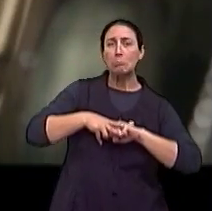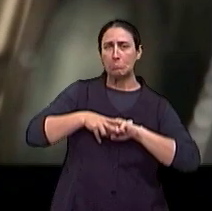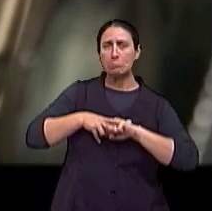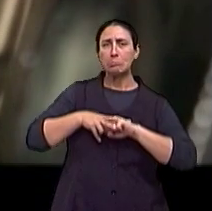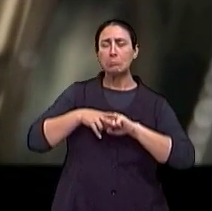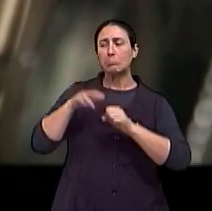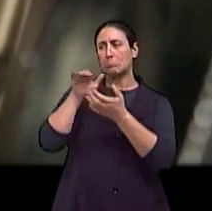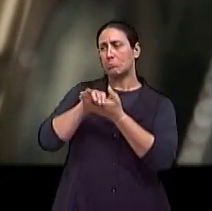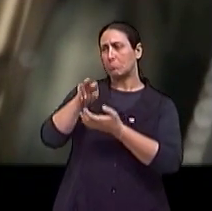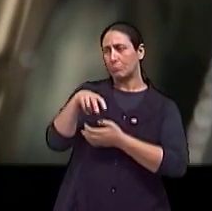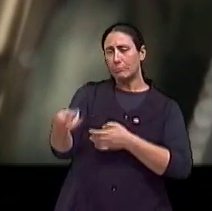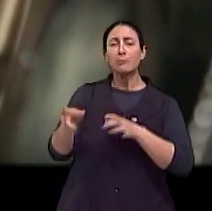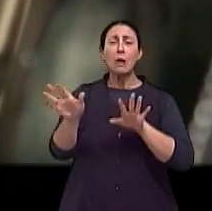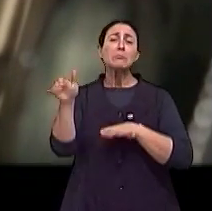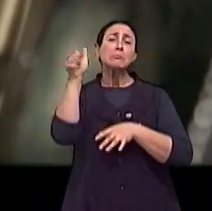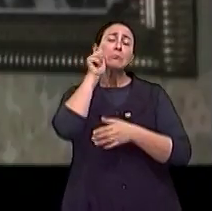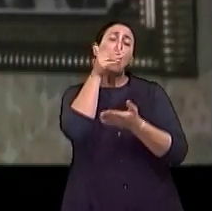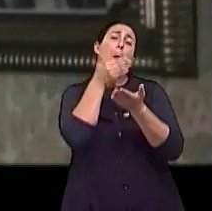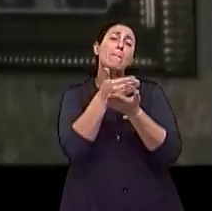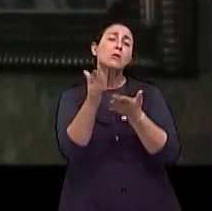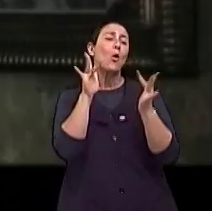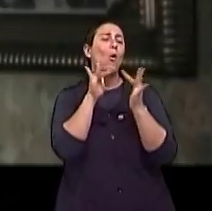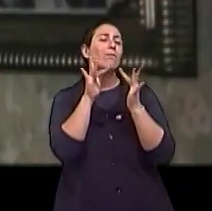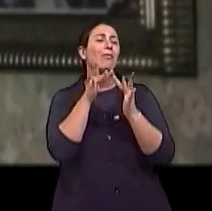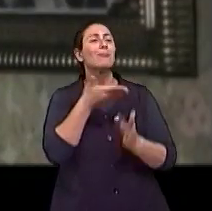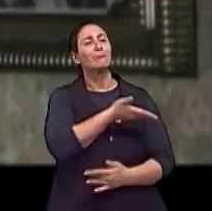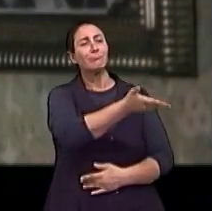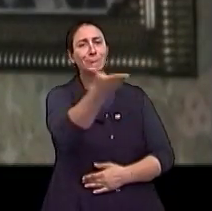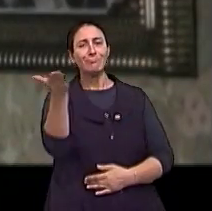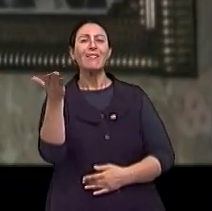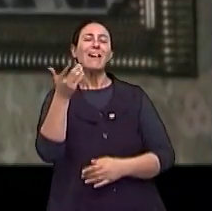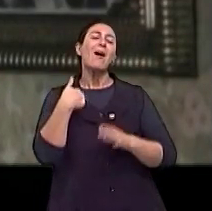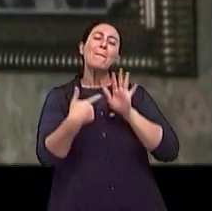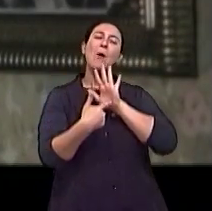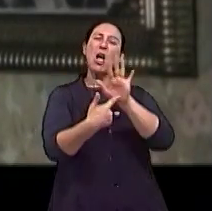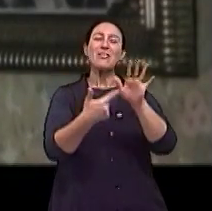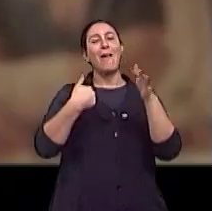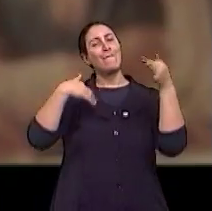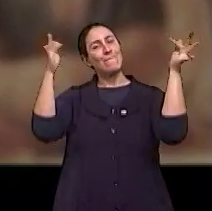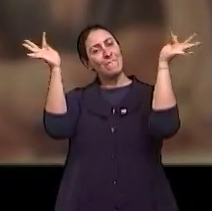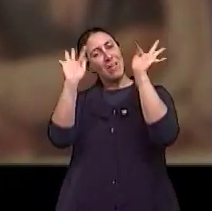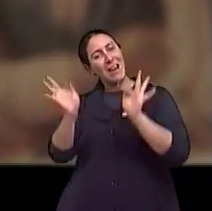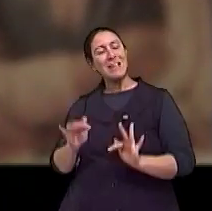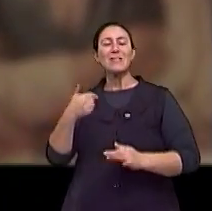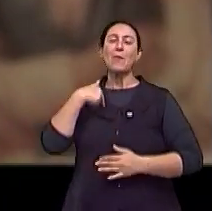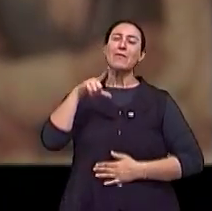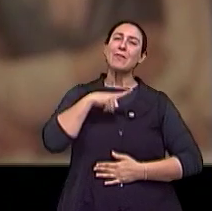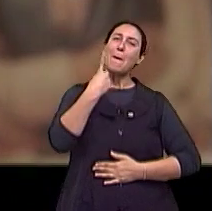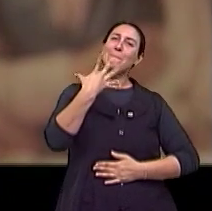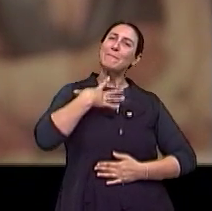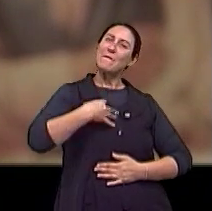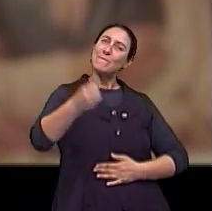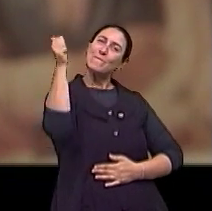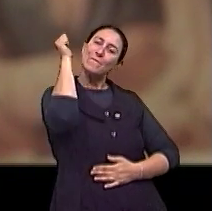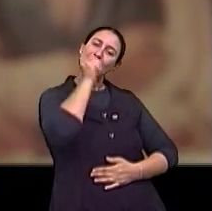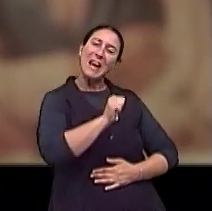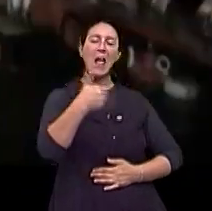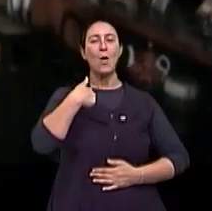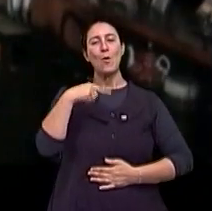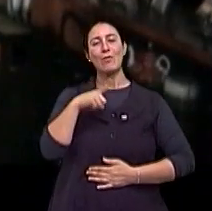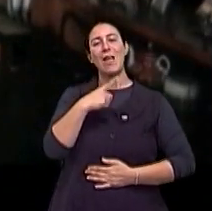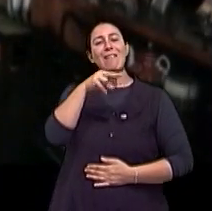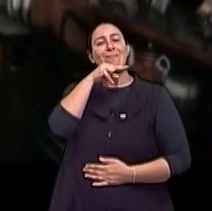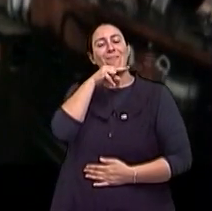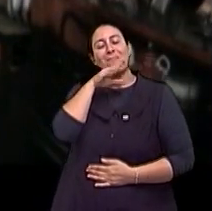para essas amigas da terceira idade uma fachada de mulher feliz, com uma filha, com uma netinha, com